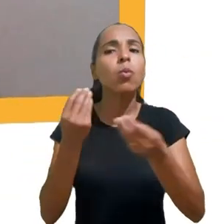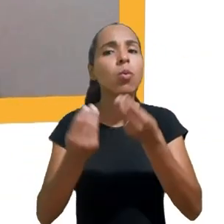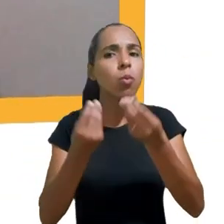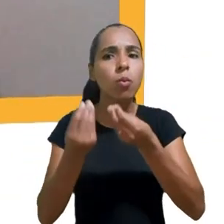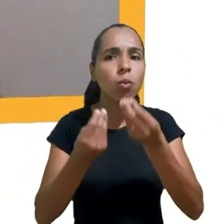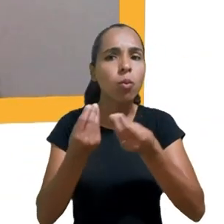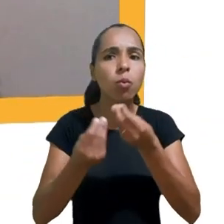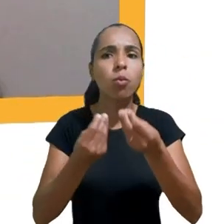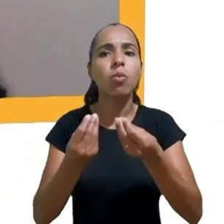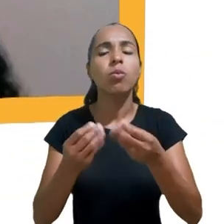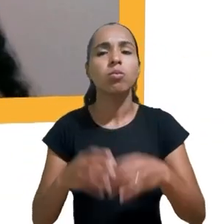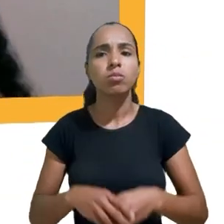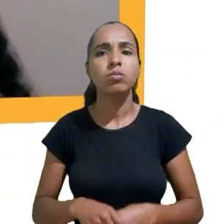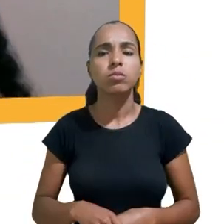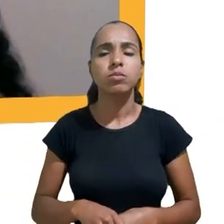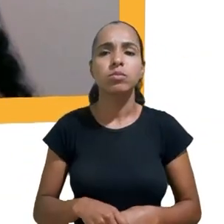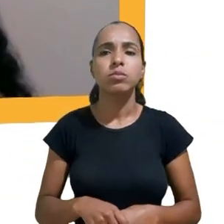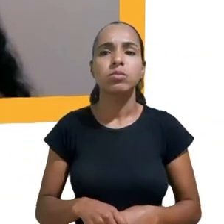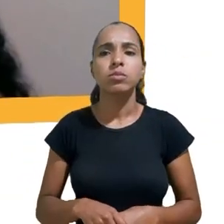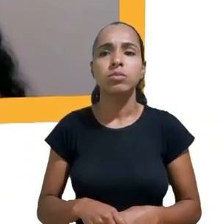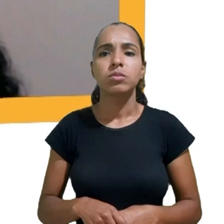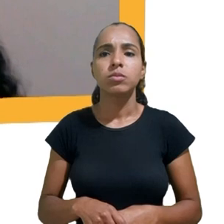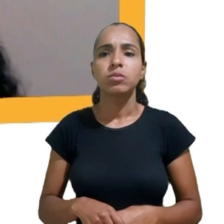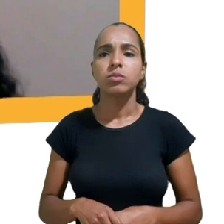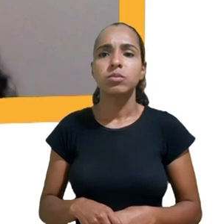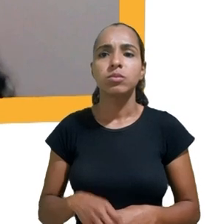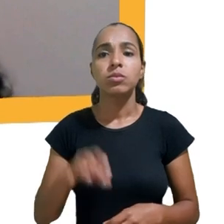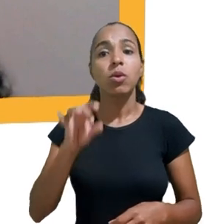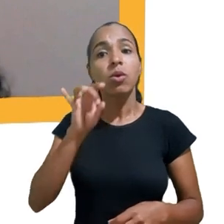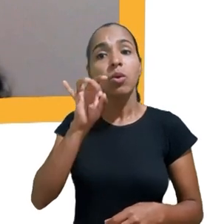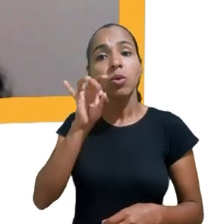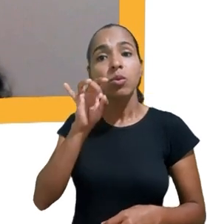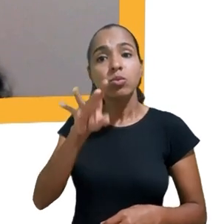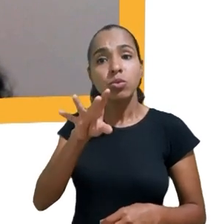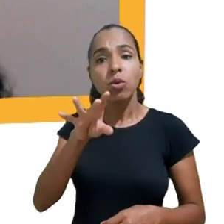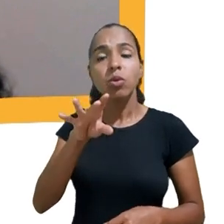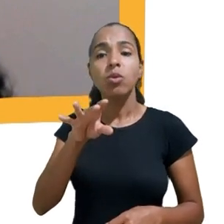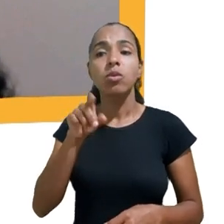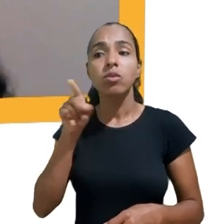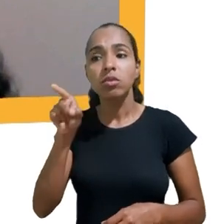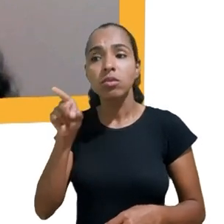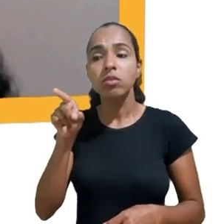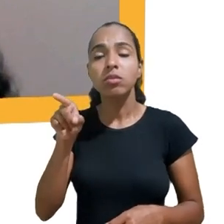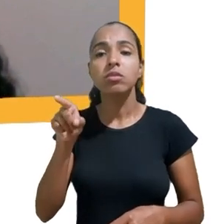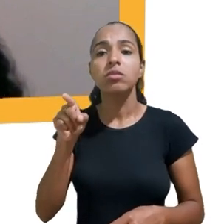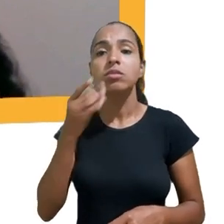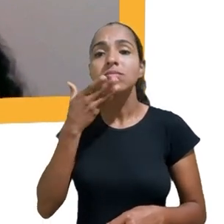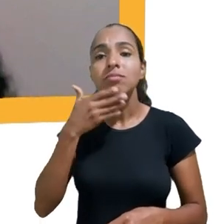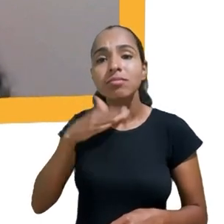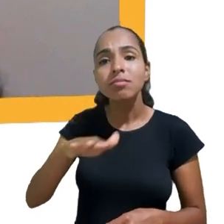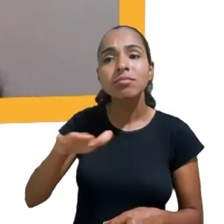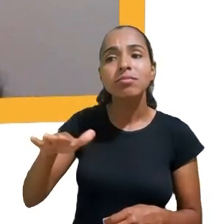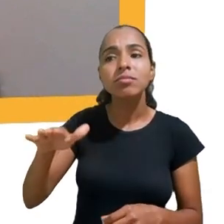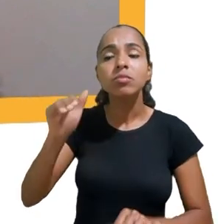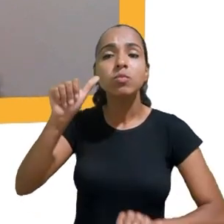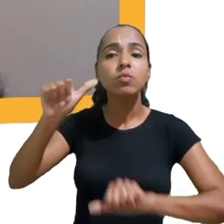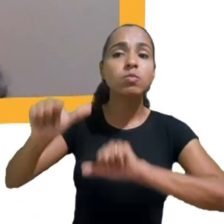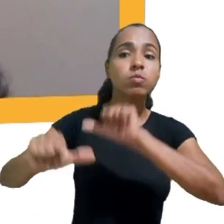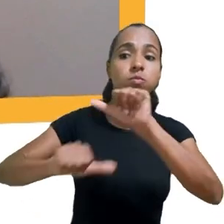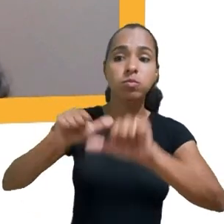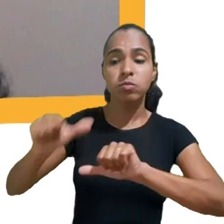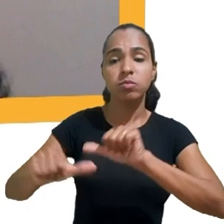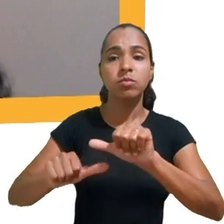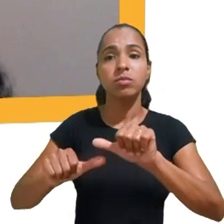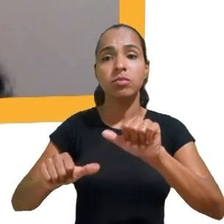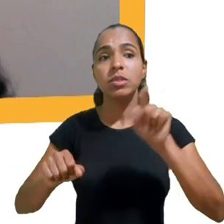sistema que gera monetização para os pais, a gente transformar isso de uma forma educativa. Caso a criança